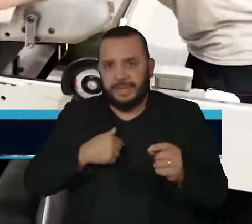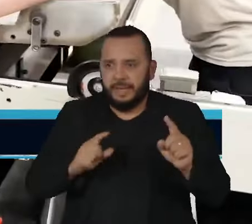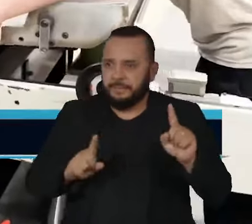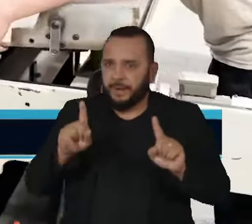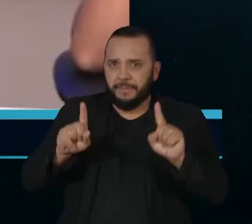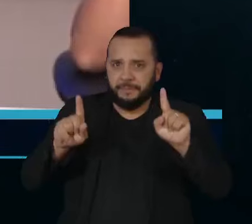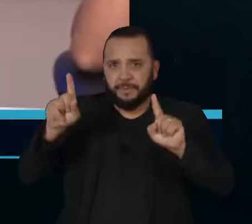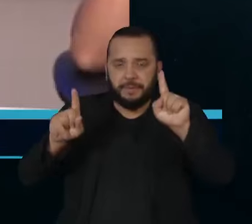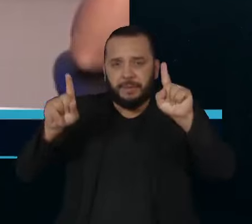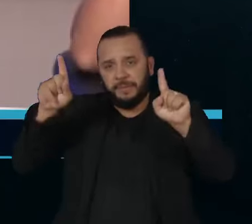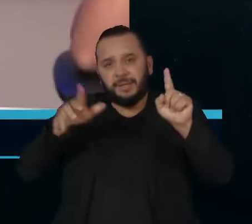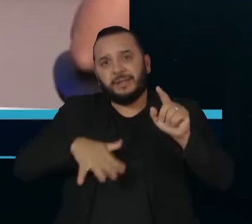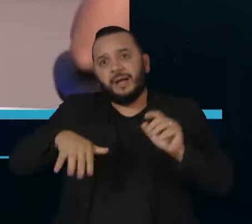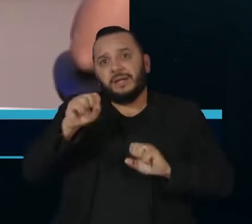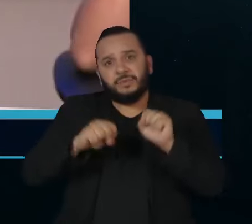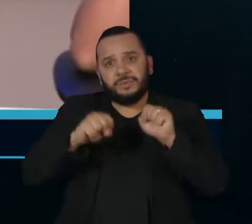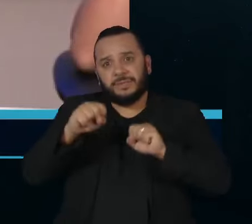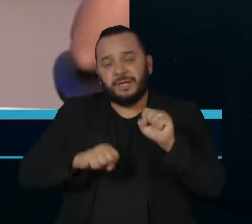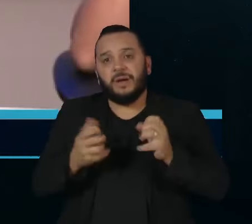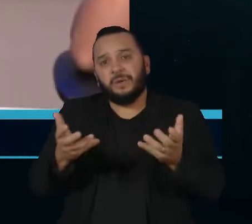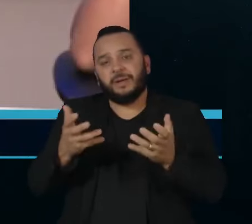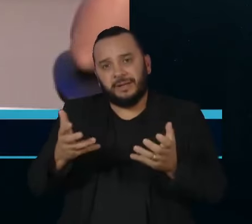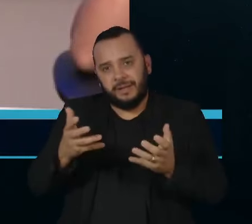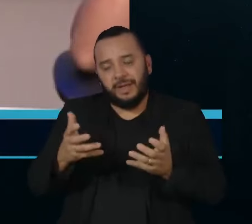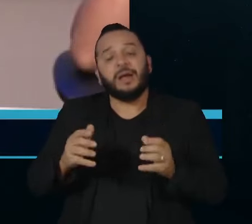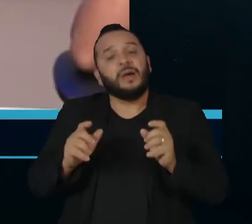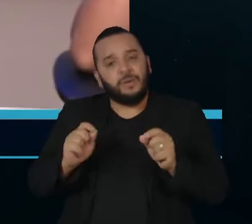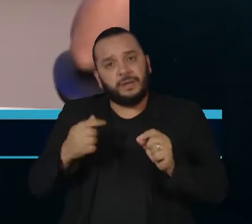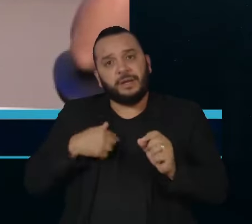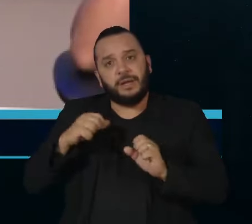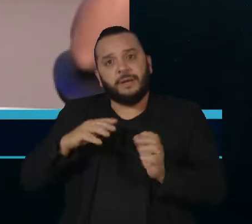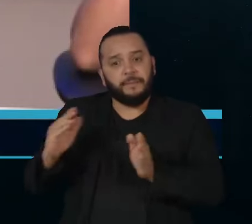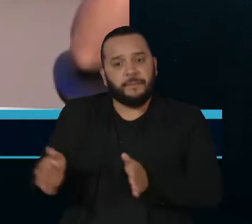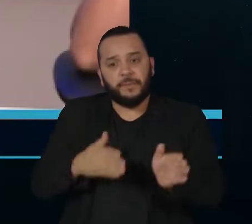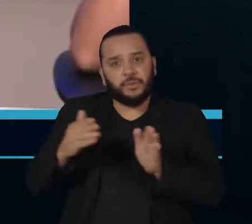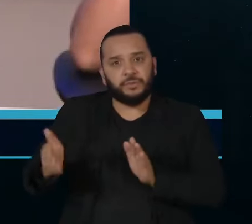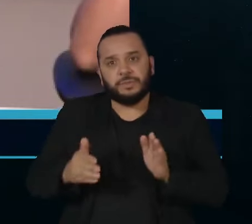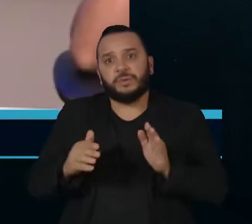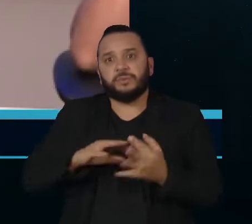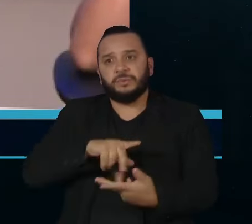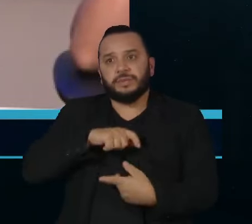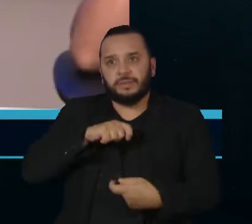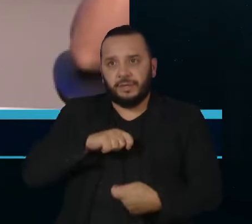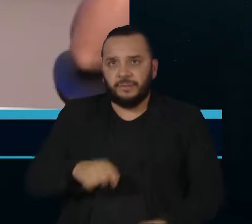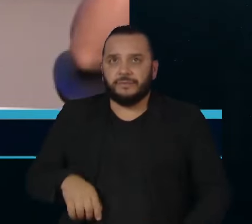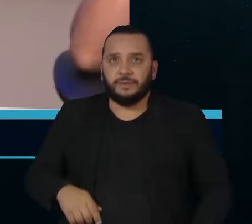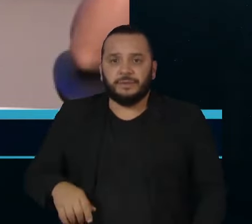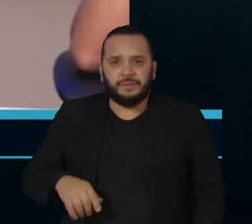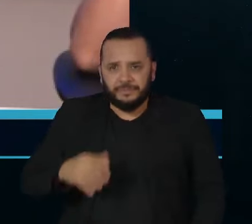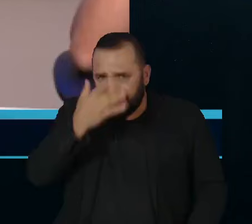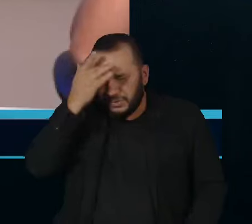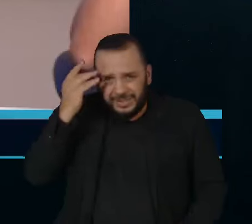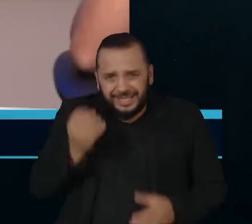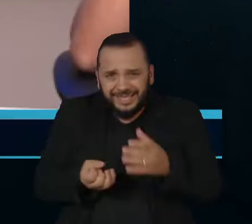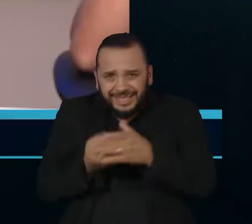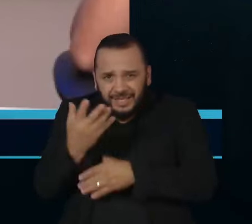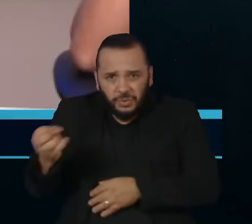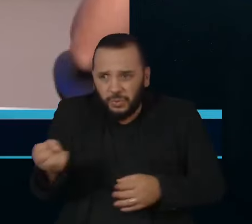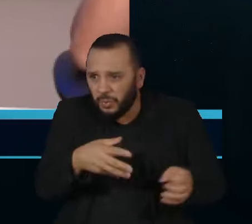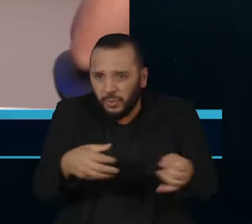transição verde. Ninguém está inventando e nem criando instrumentos novos. Todo mundo está usando a mesma coisa. Conteúdo local,